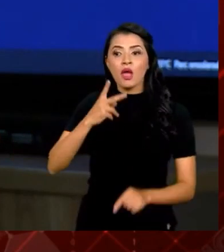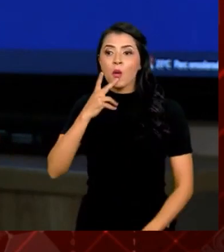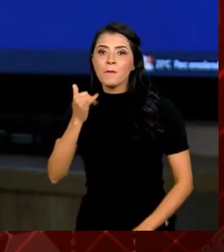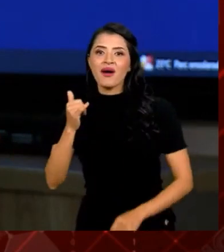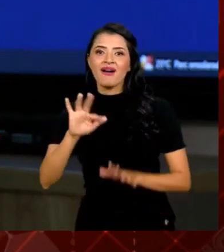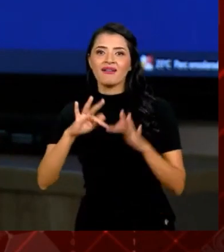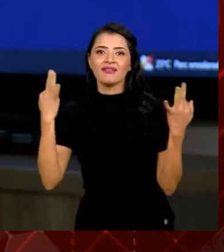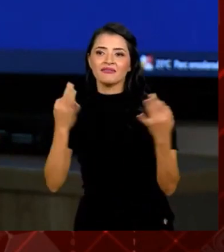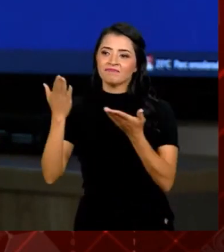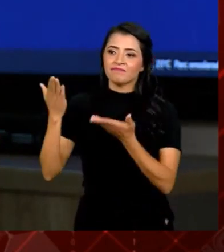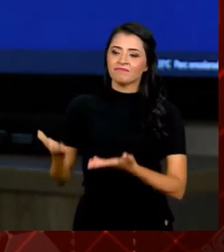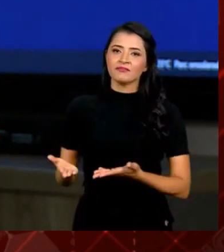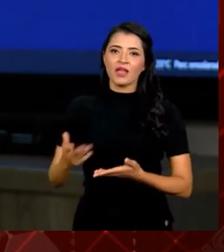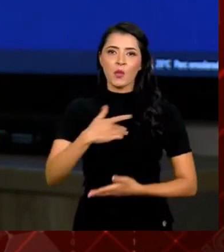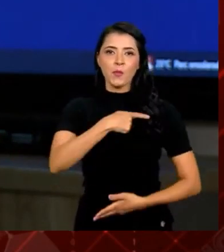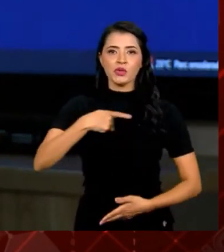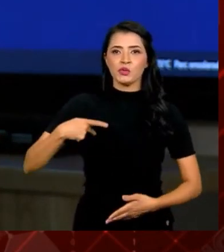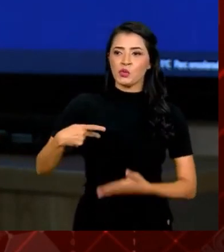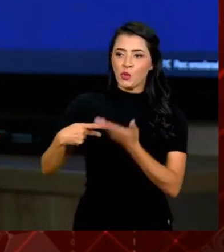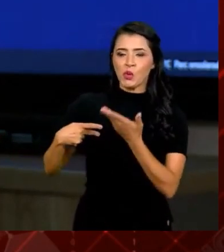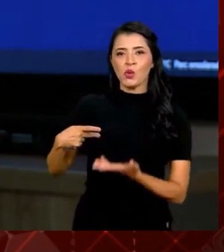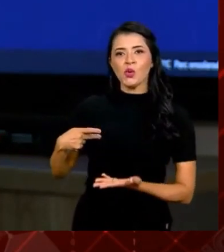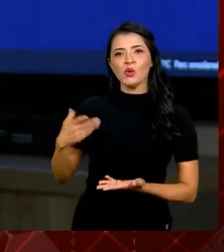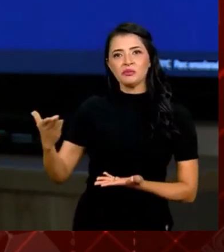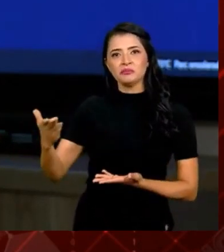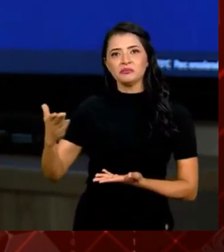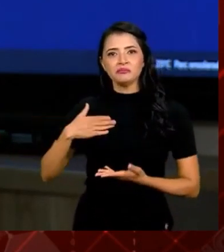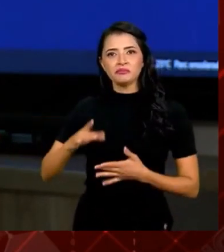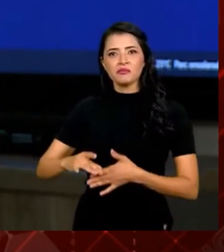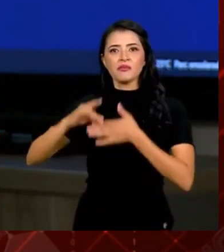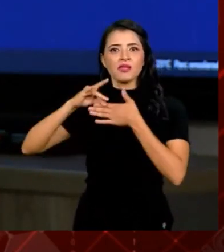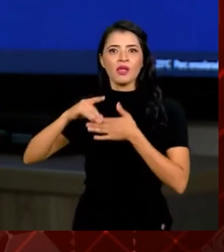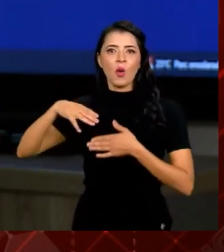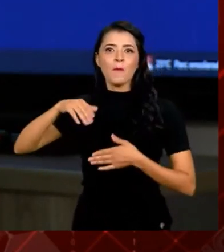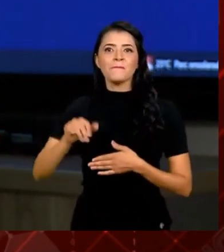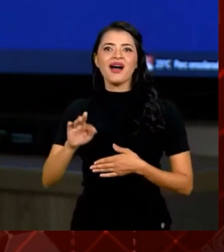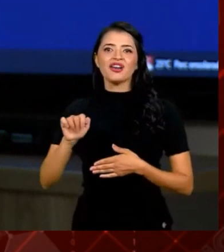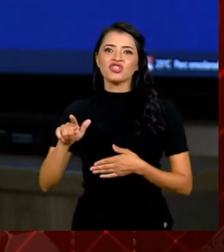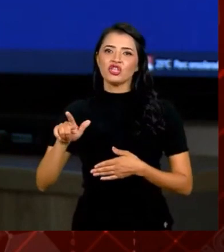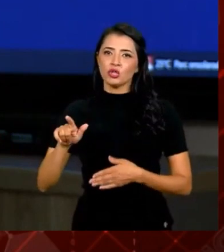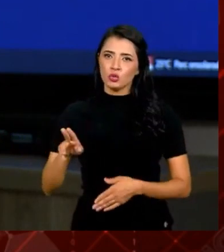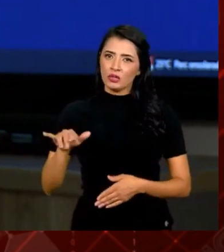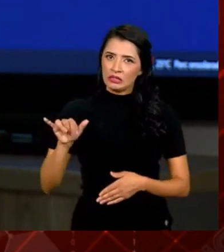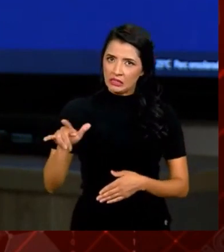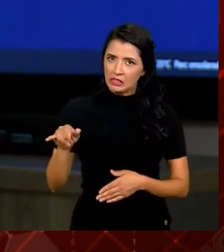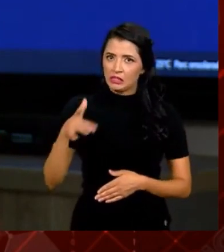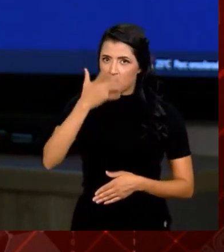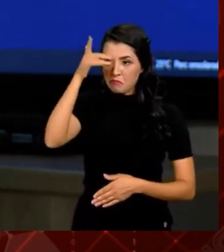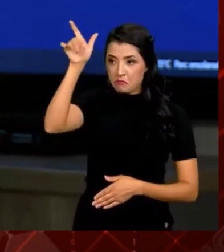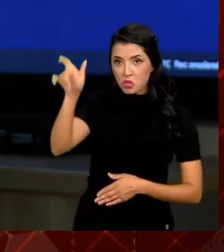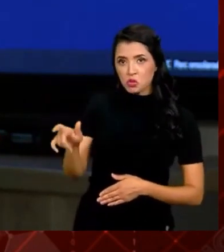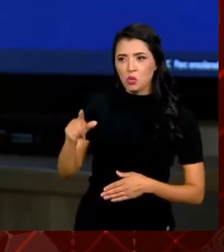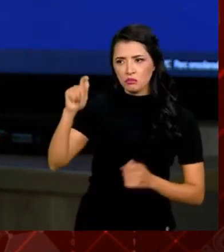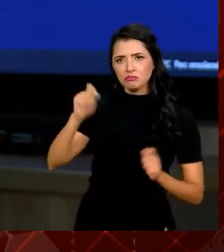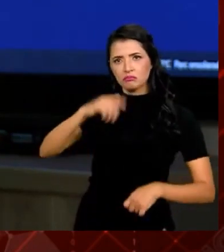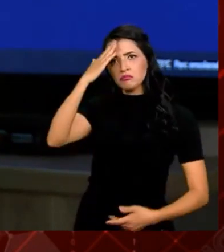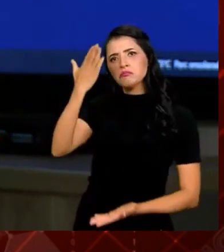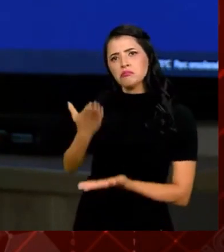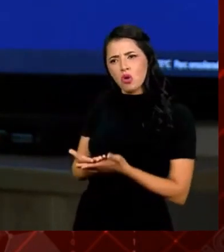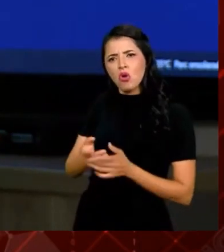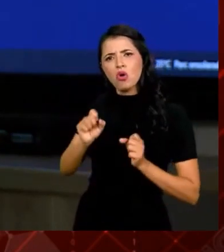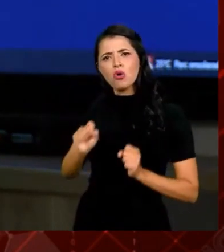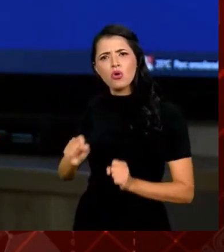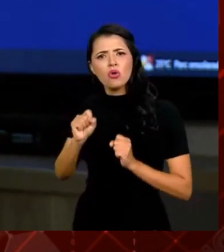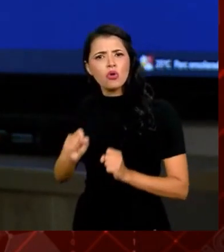da família. Sim. É o pastor. Sim. O Martin Luther King. É o homem que você pode confiar. Pegando o Malcolm X.